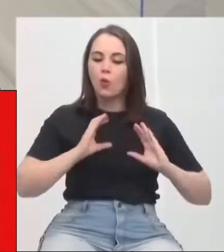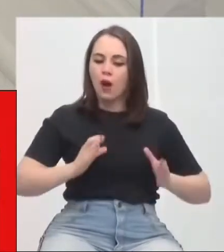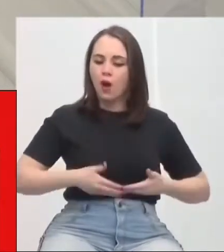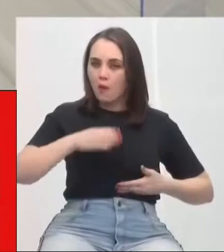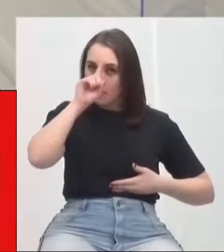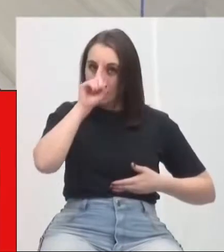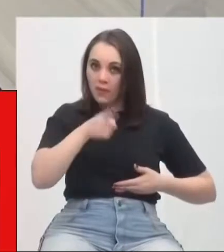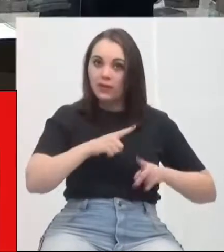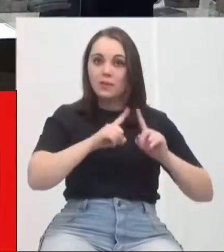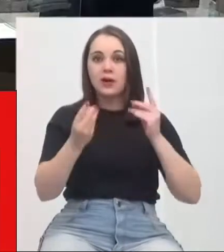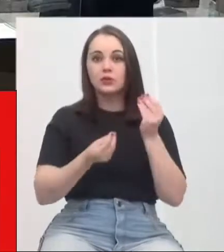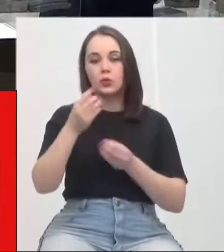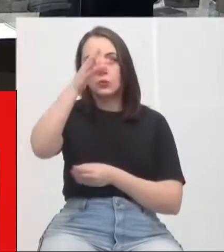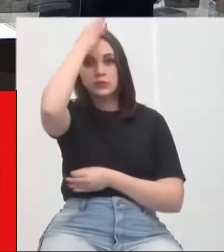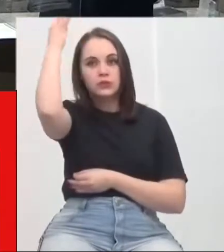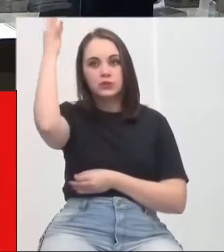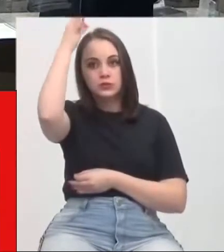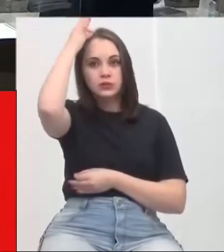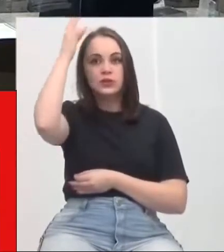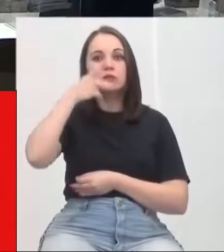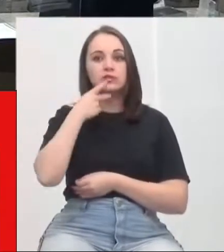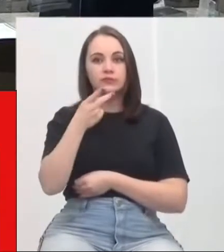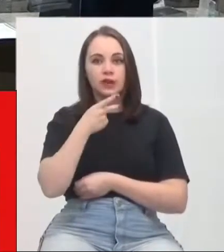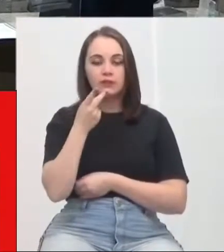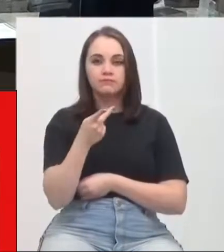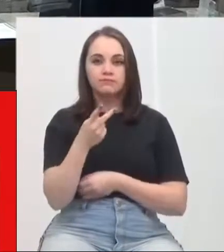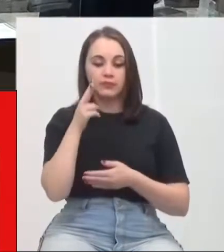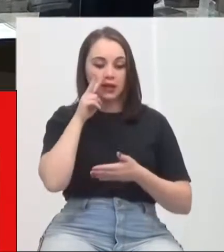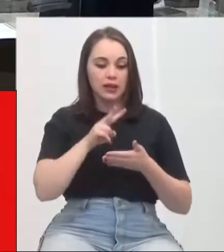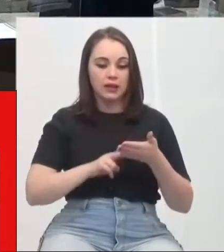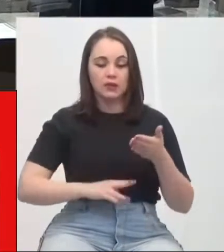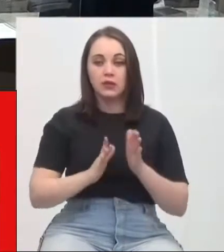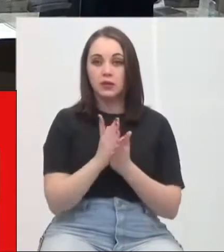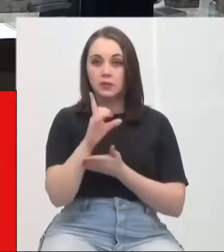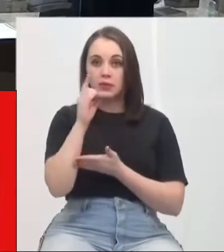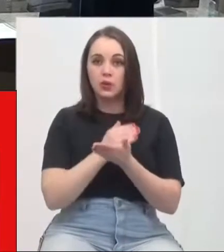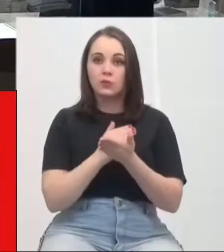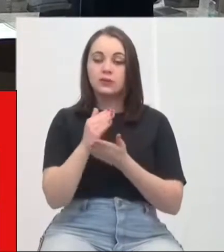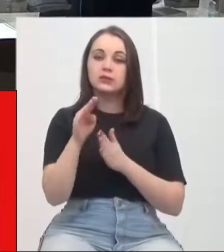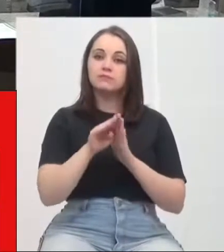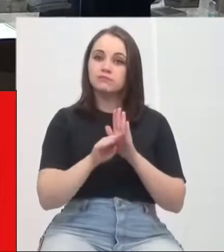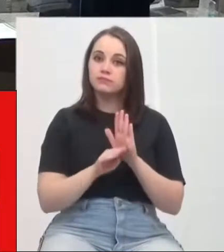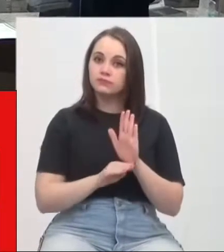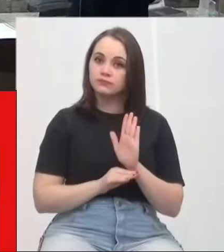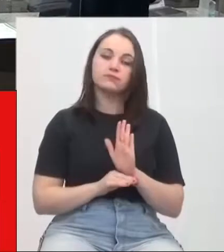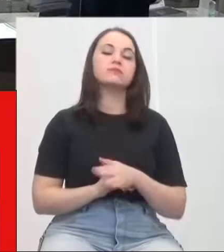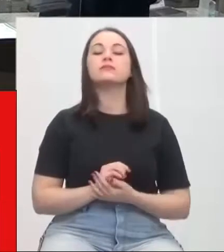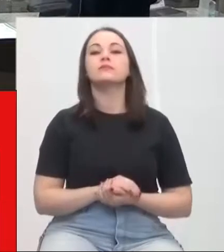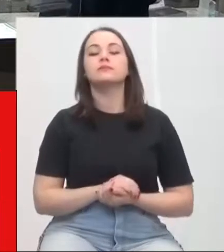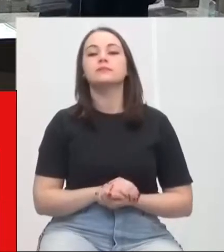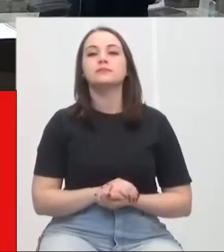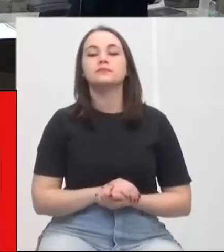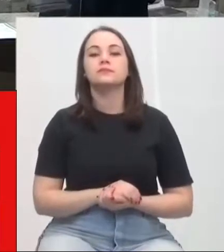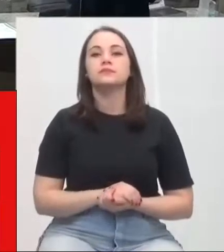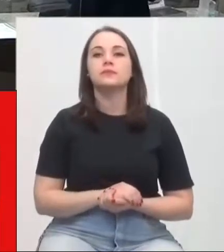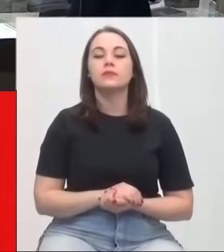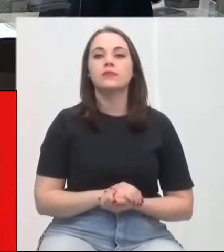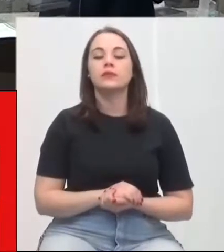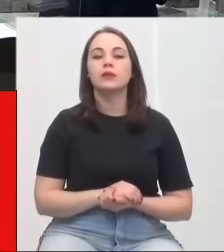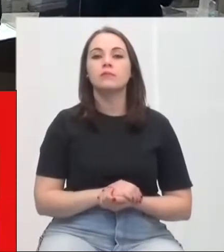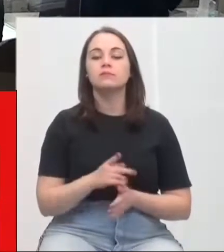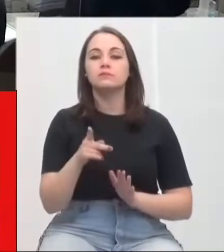segundo o Espírito. Terminada a leitura da Bíblia, passamos agora para o expediente. Expediente, projeto